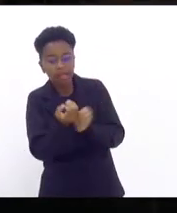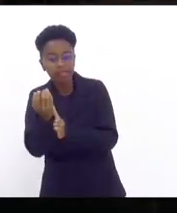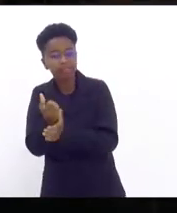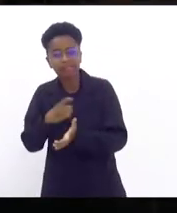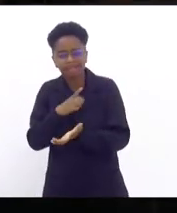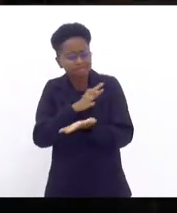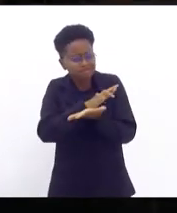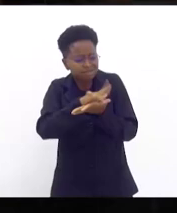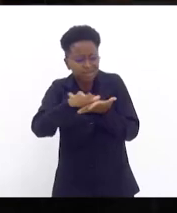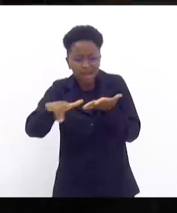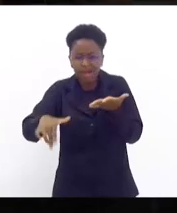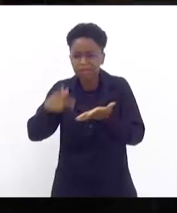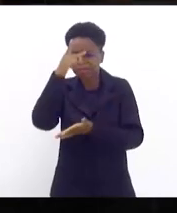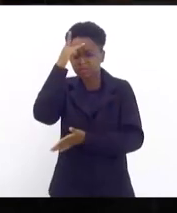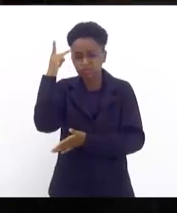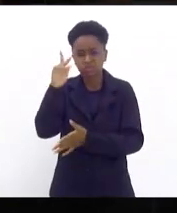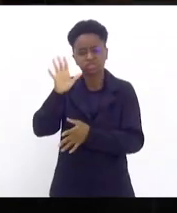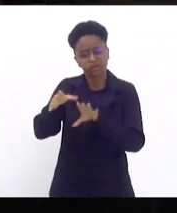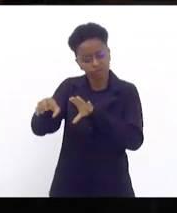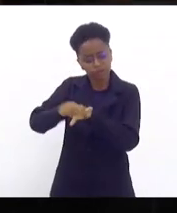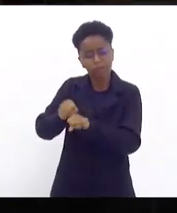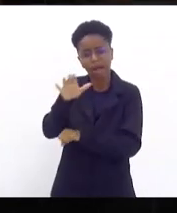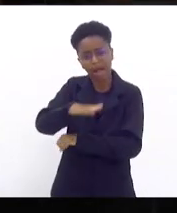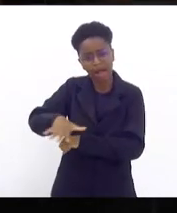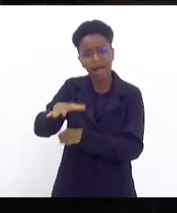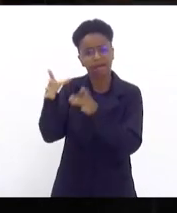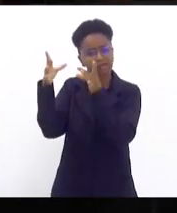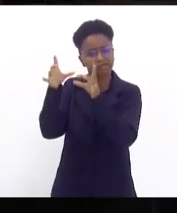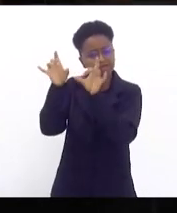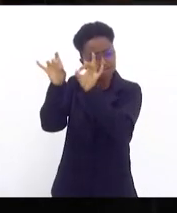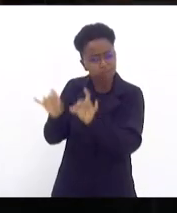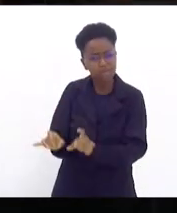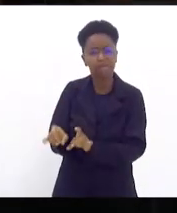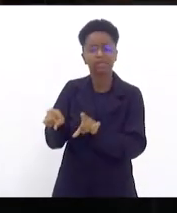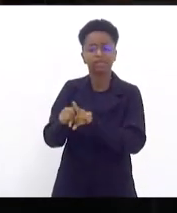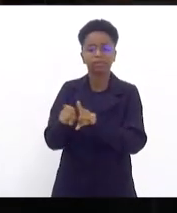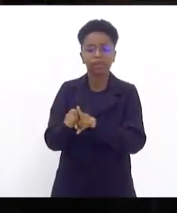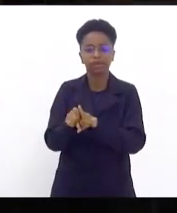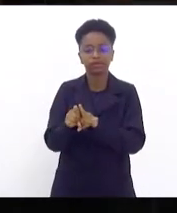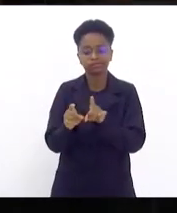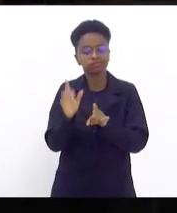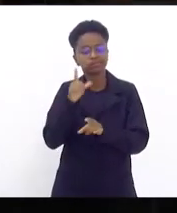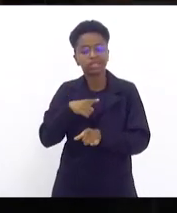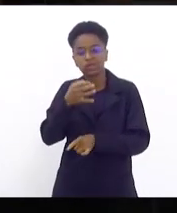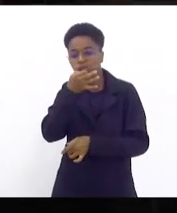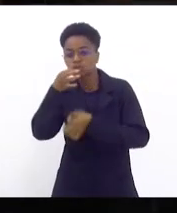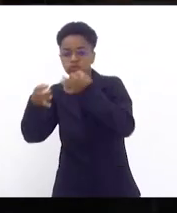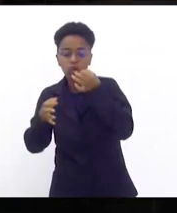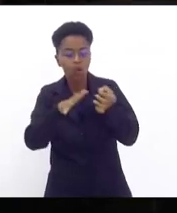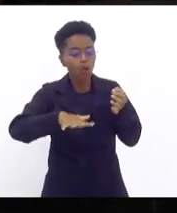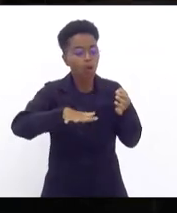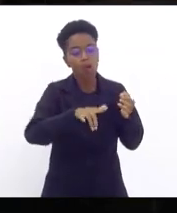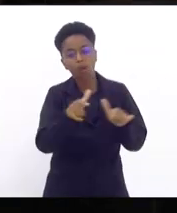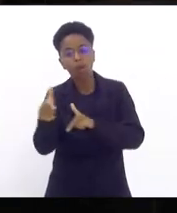especialistas e recebeu sugestões de outras dezenas de organizações da sociedade civil de proteção aos direitos das mulheres,